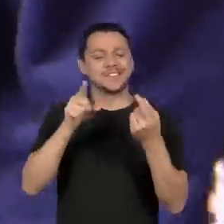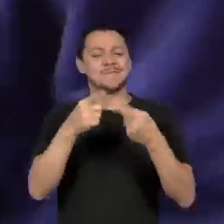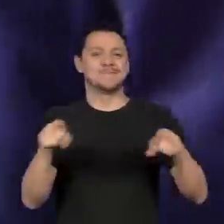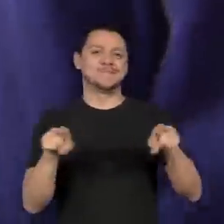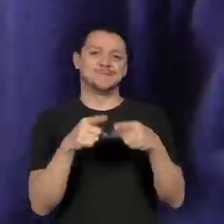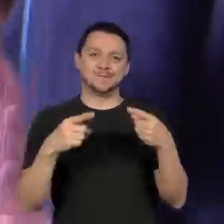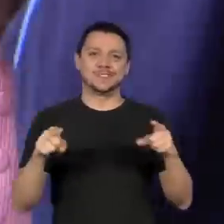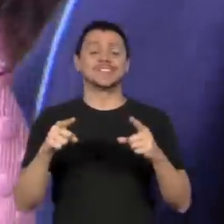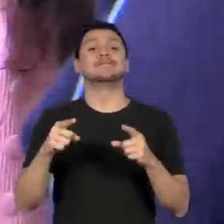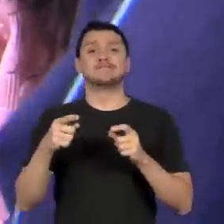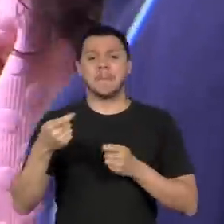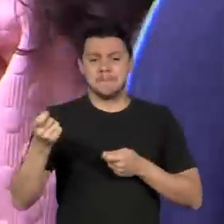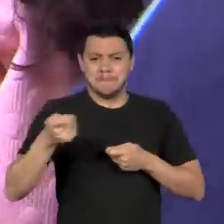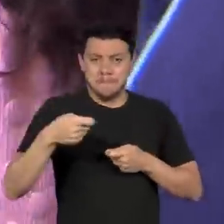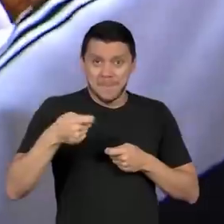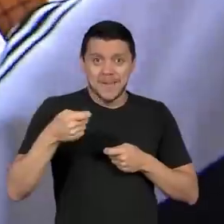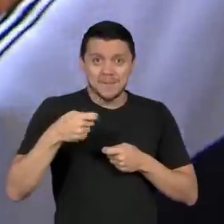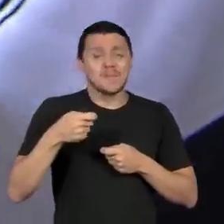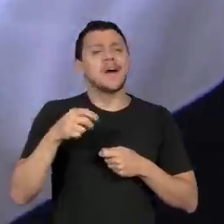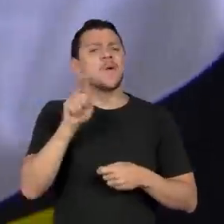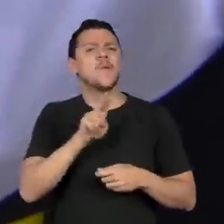utilizados na capoeira.